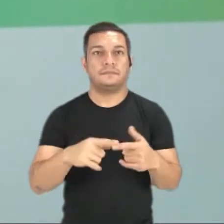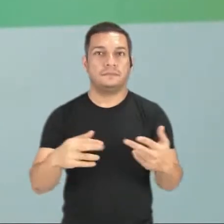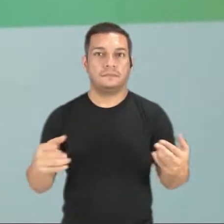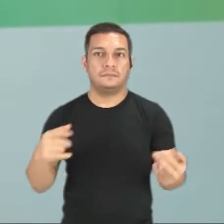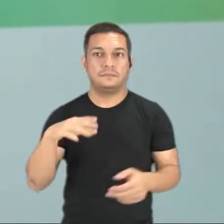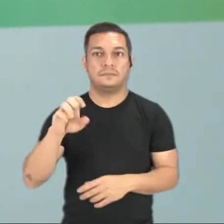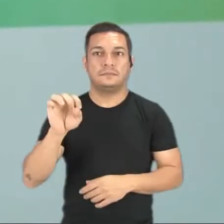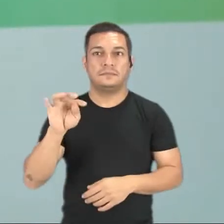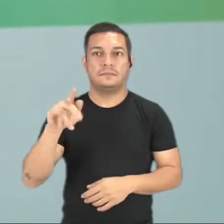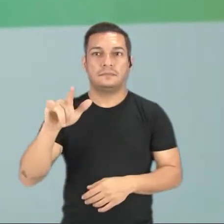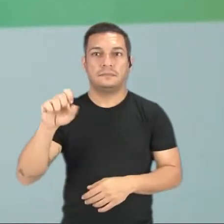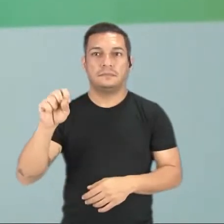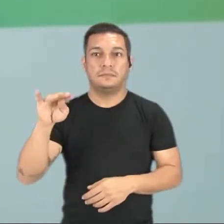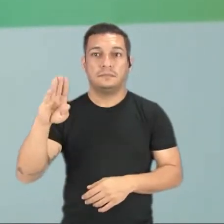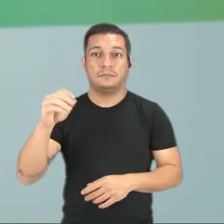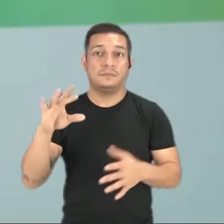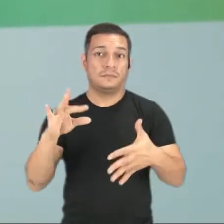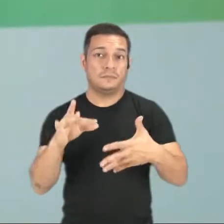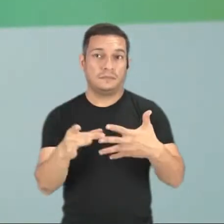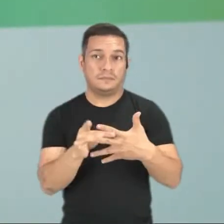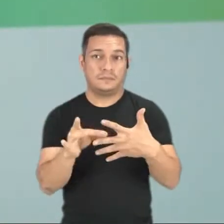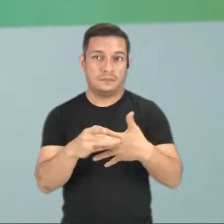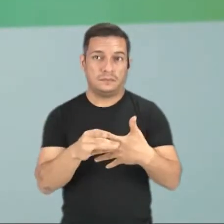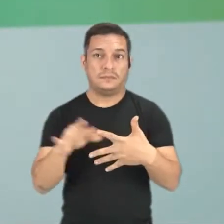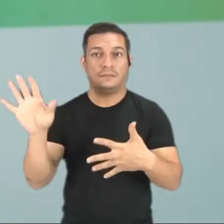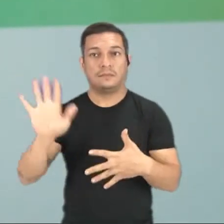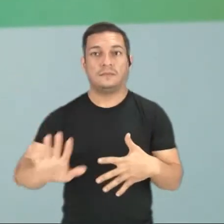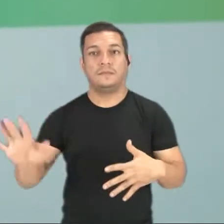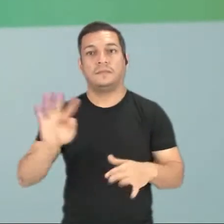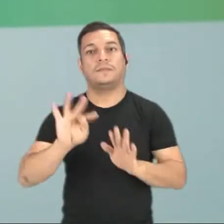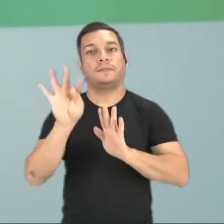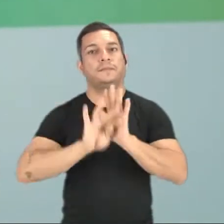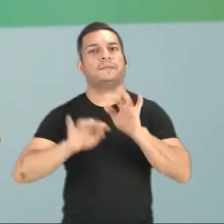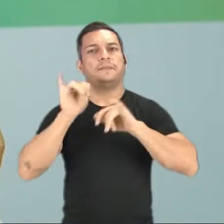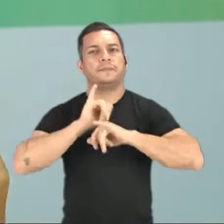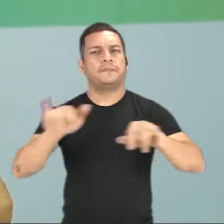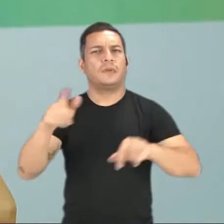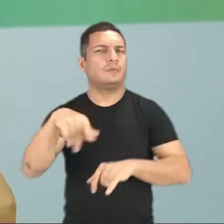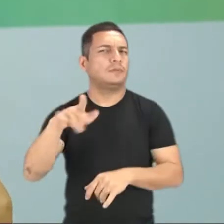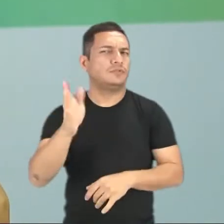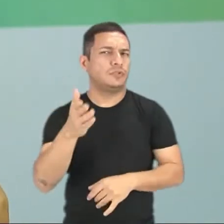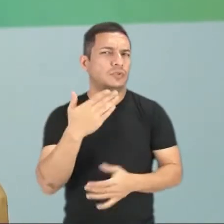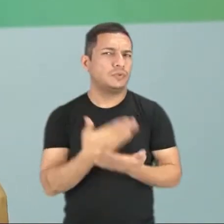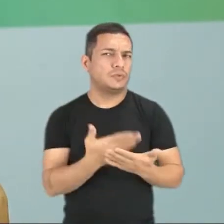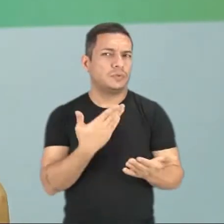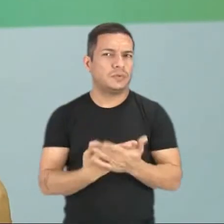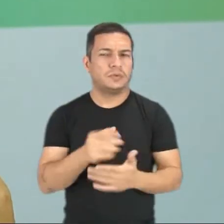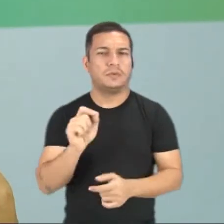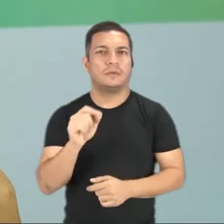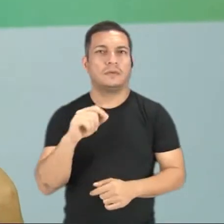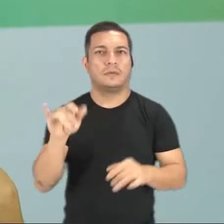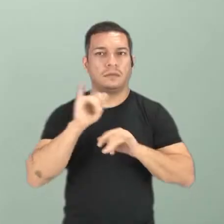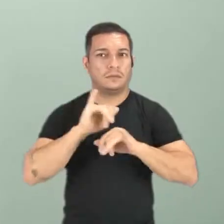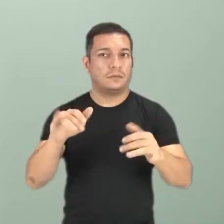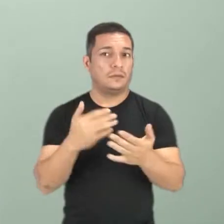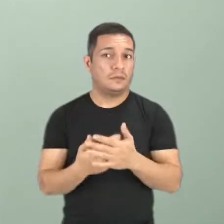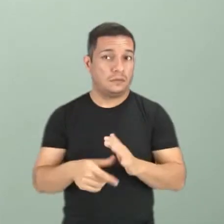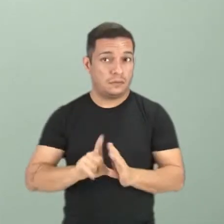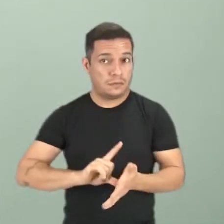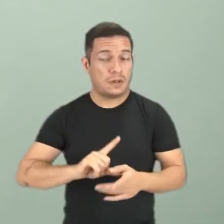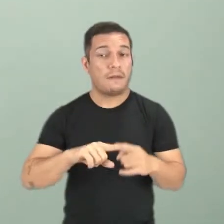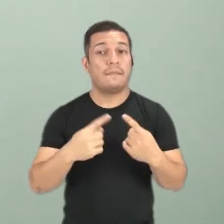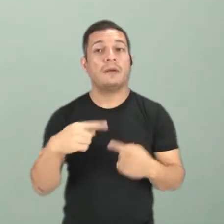estilísticos e semióticos em textos publicitários. Vocês já estudaram o anúncio publicitário na aula anterior,